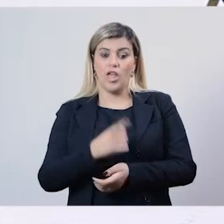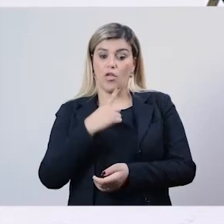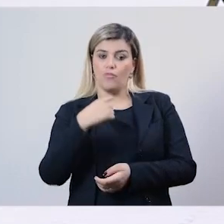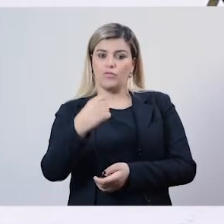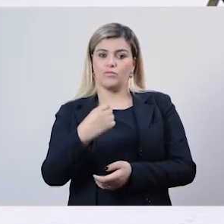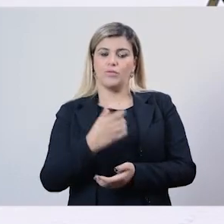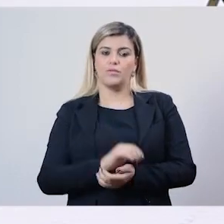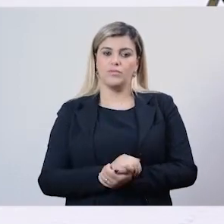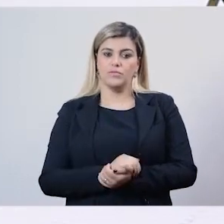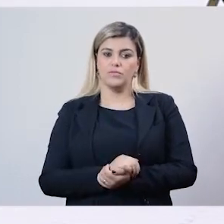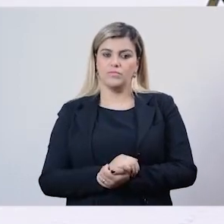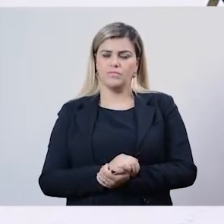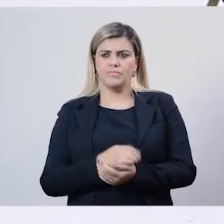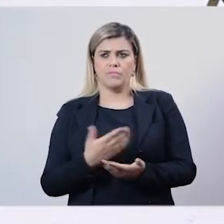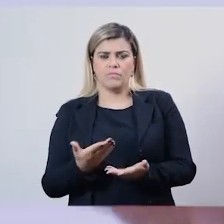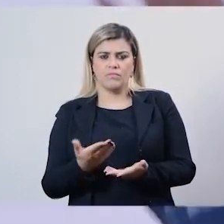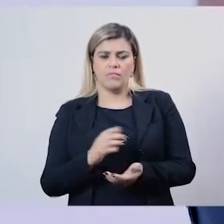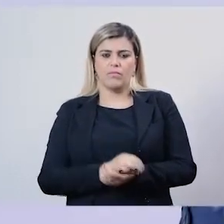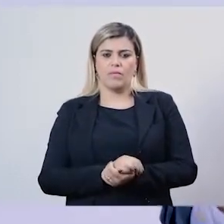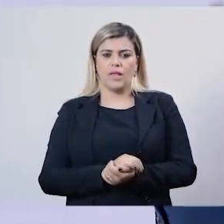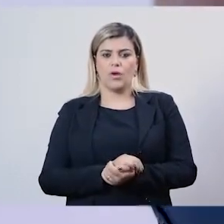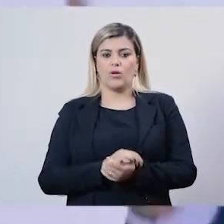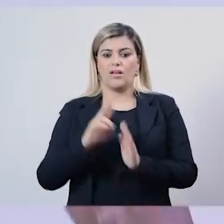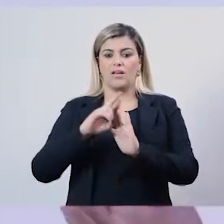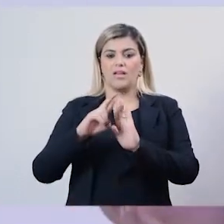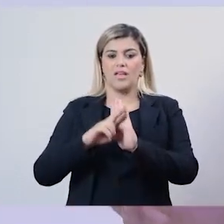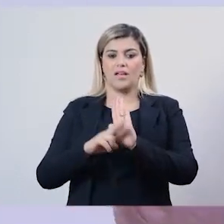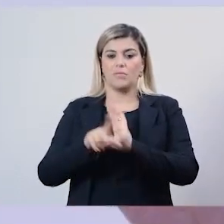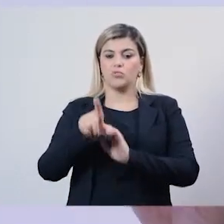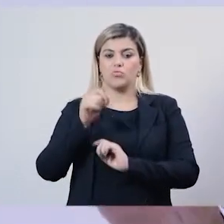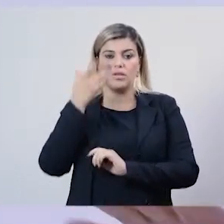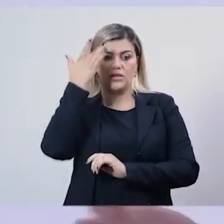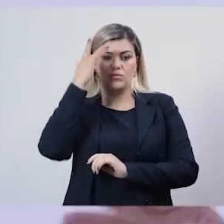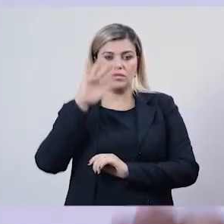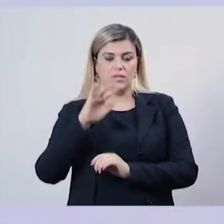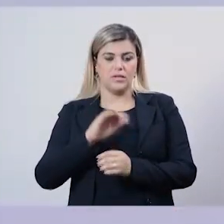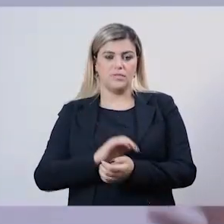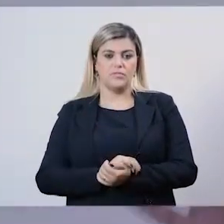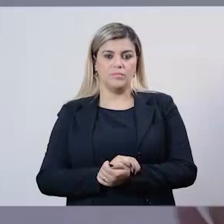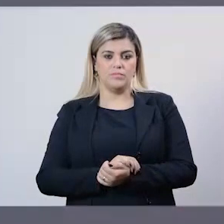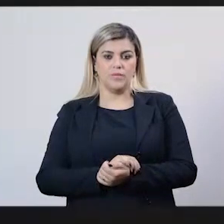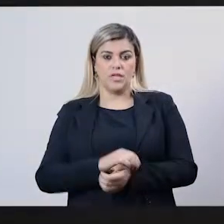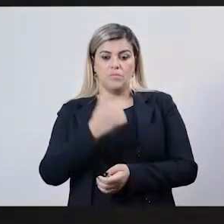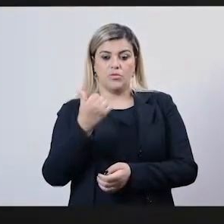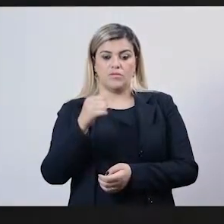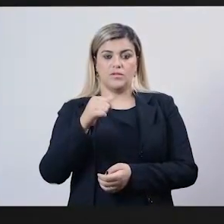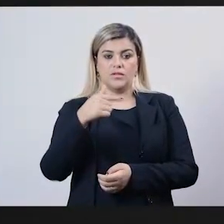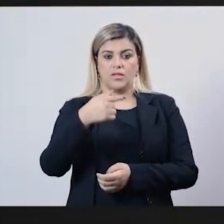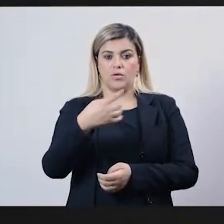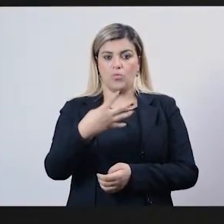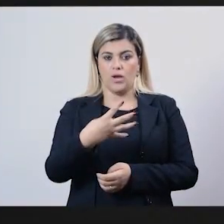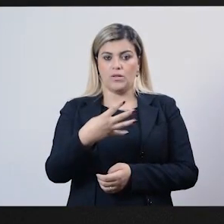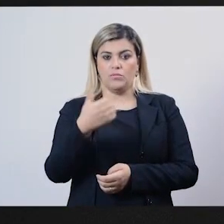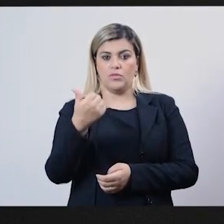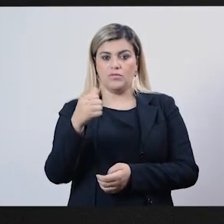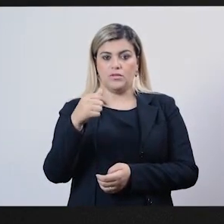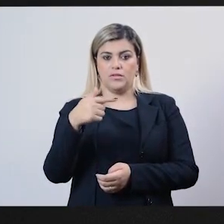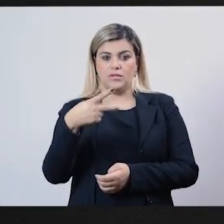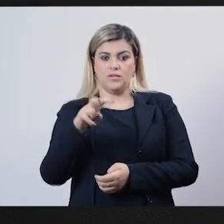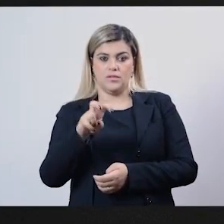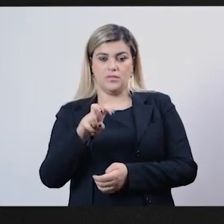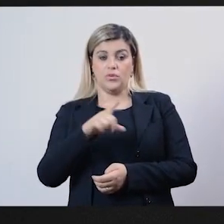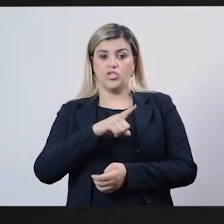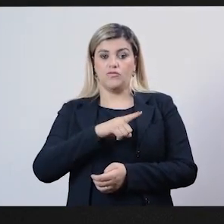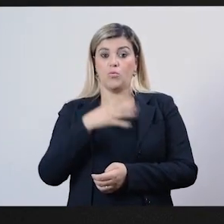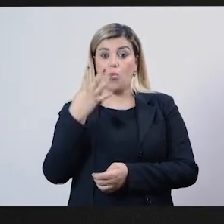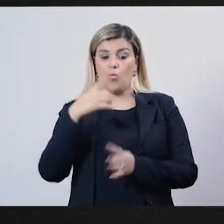Agora o critério não se sabe. De 74 a 75, nós tivemos quatro projetos de leis de deputados, diferentes